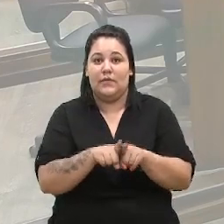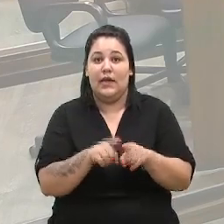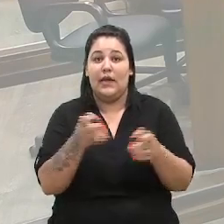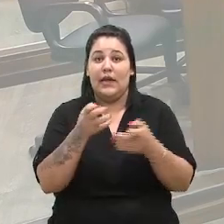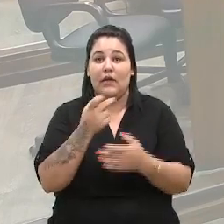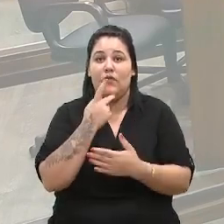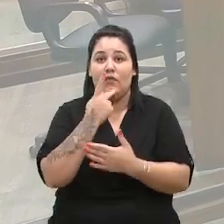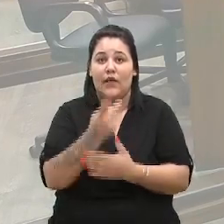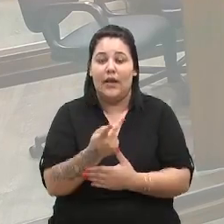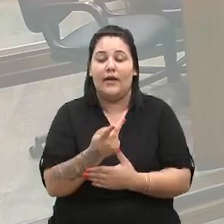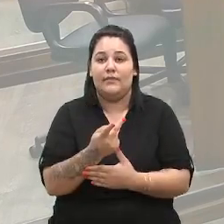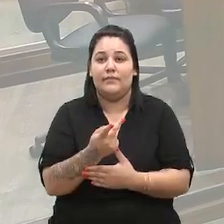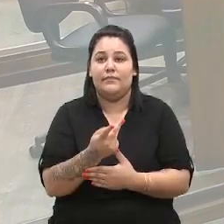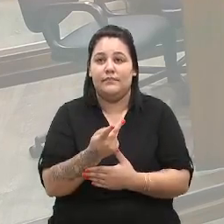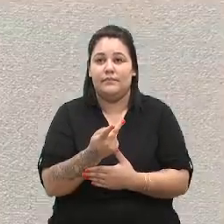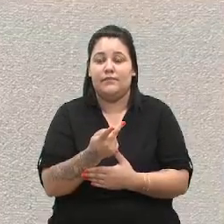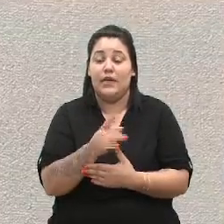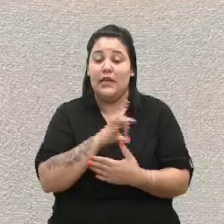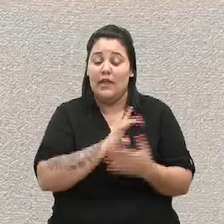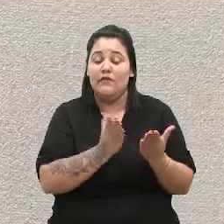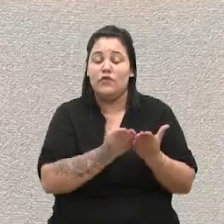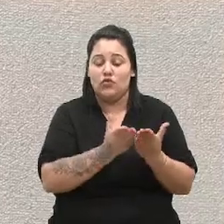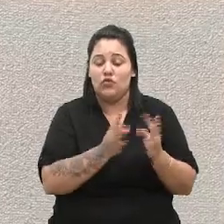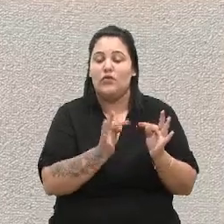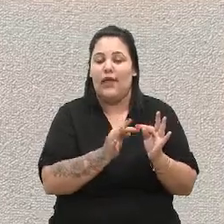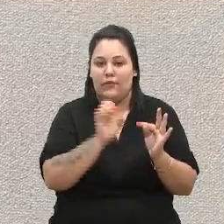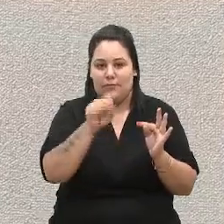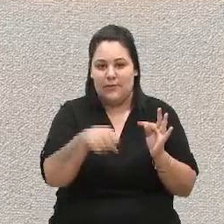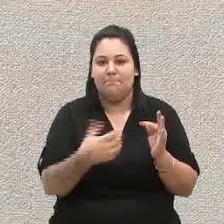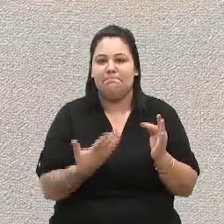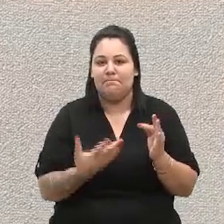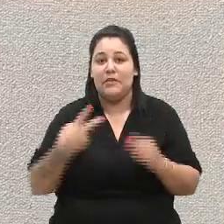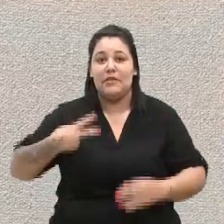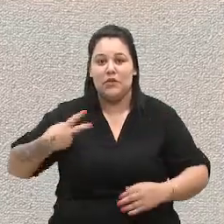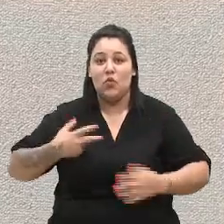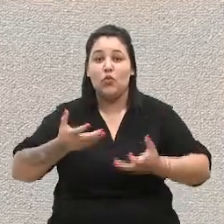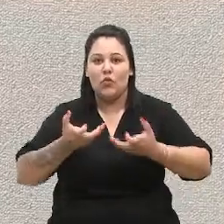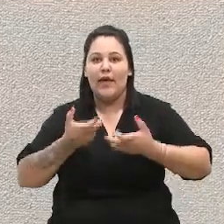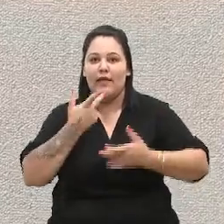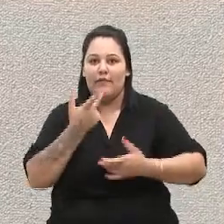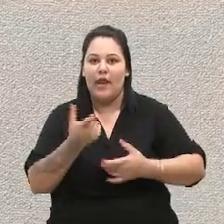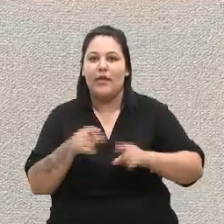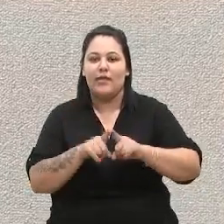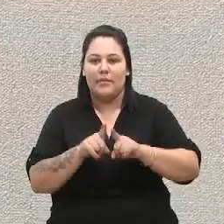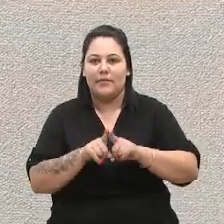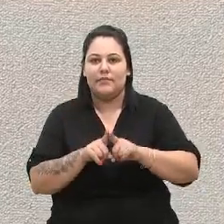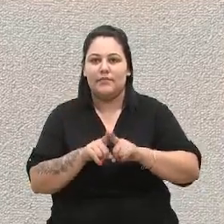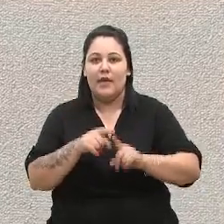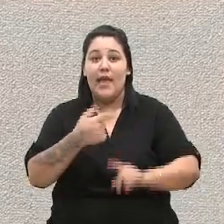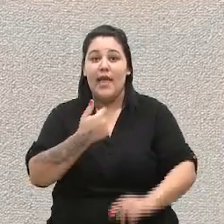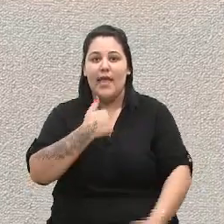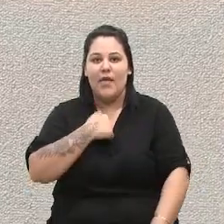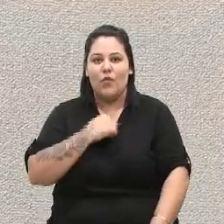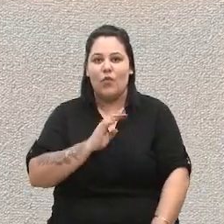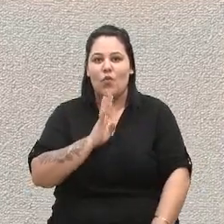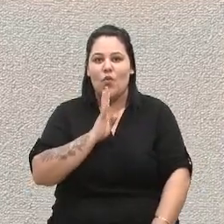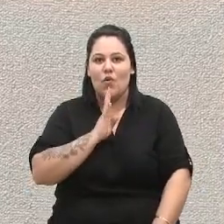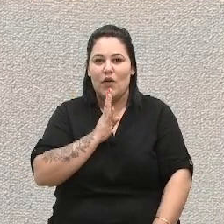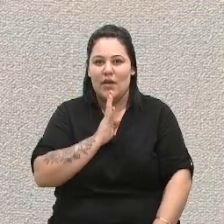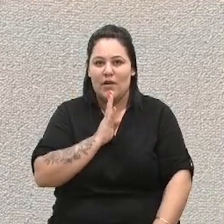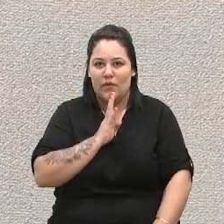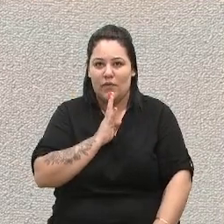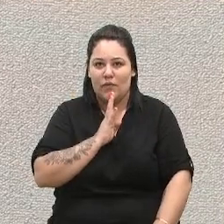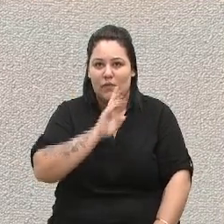que houve estudo técnico. Em segundo lugar, dizer que conheço a história do